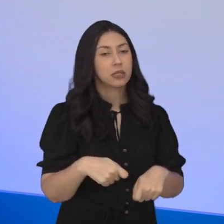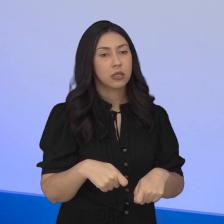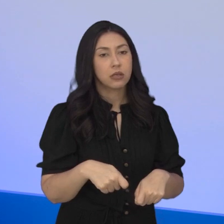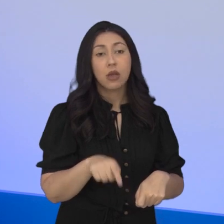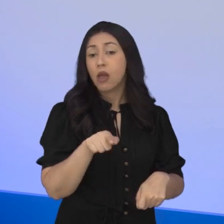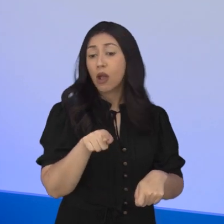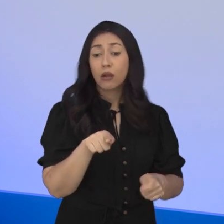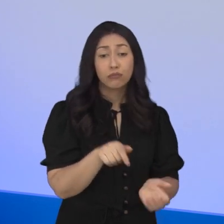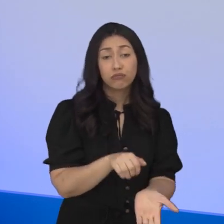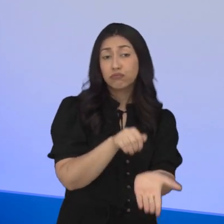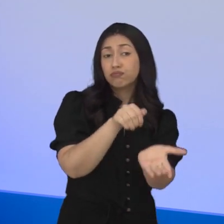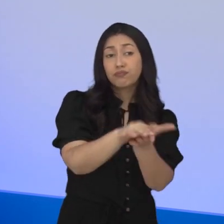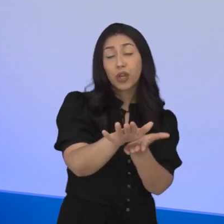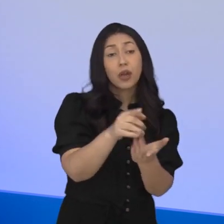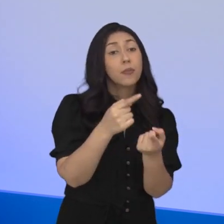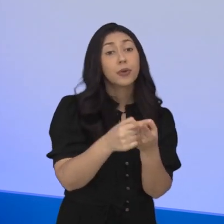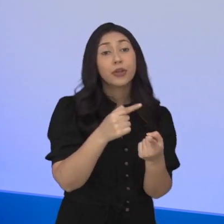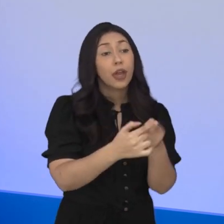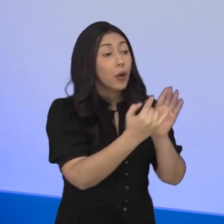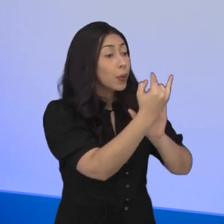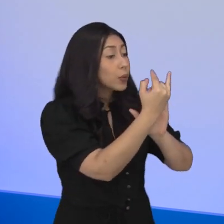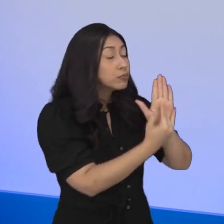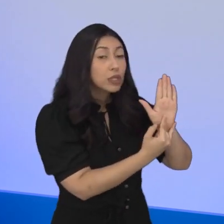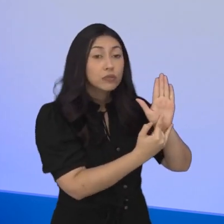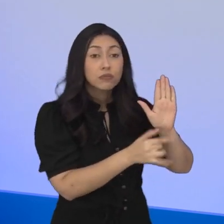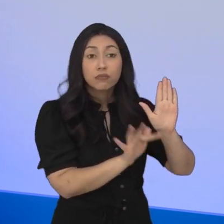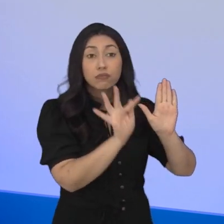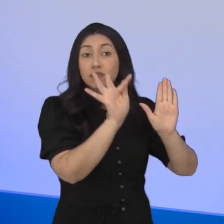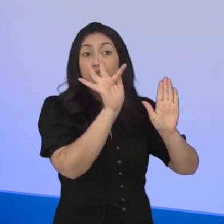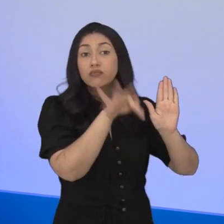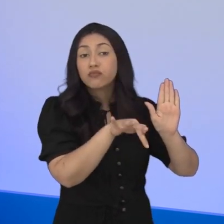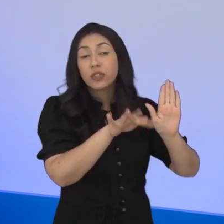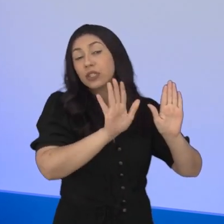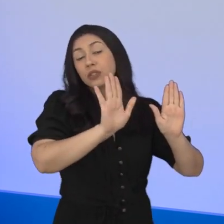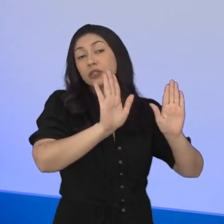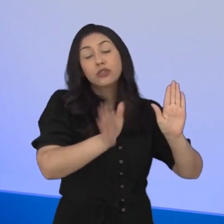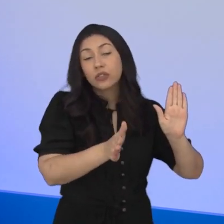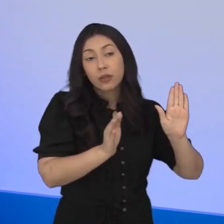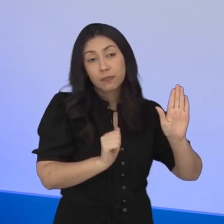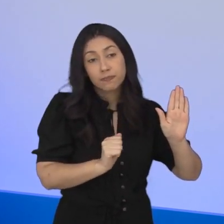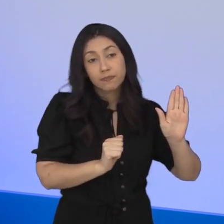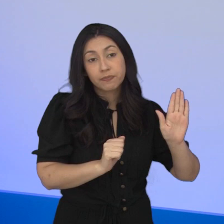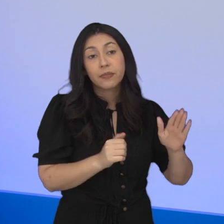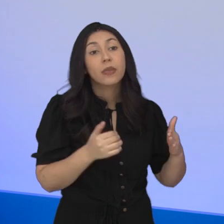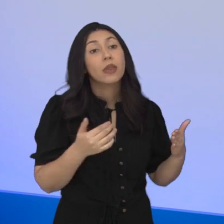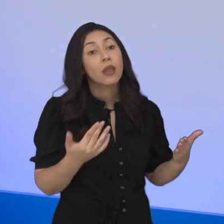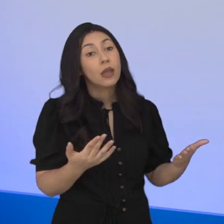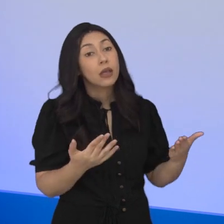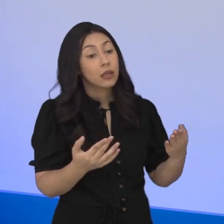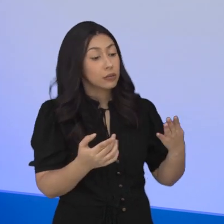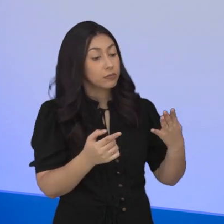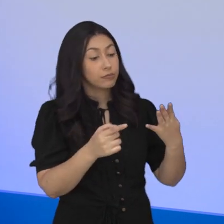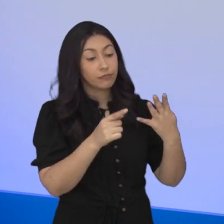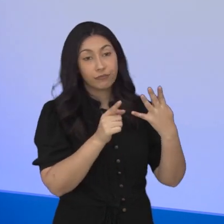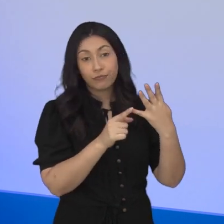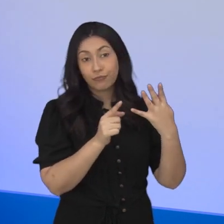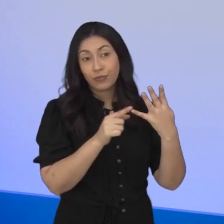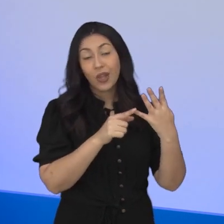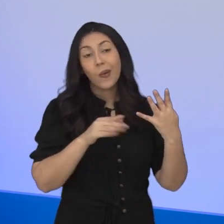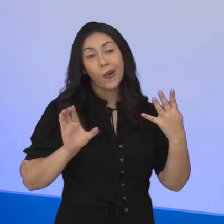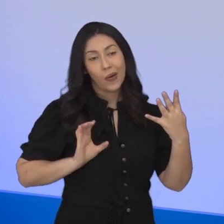demitido do setor público simplesmente porque o contrato dele de trabalho, o contrato dele encerrou. E aí nós temos os